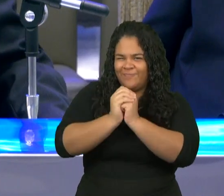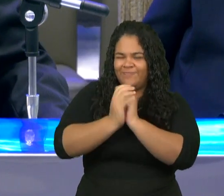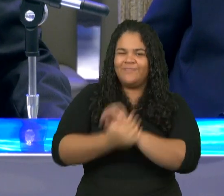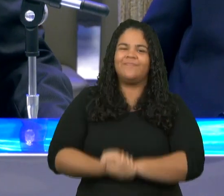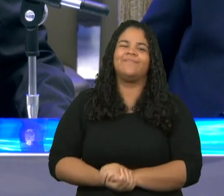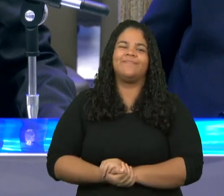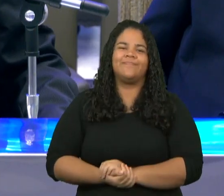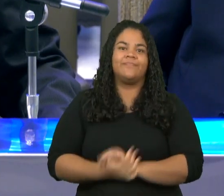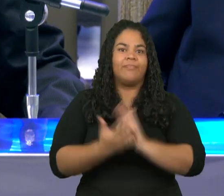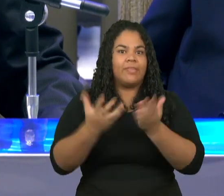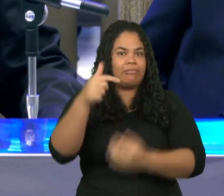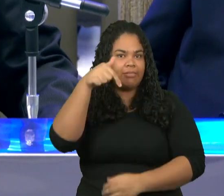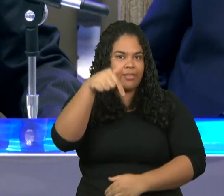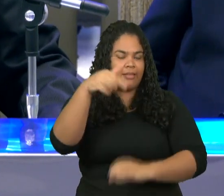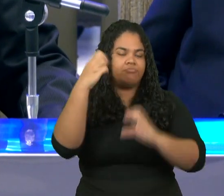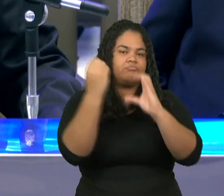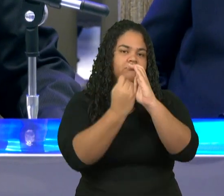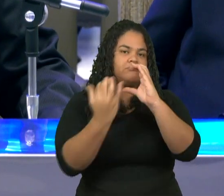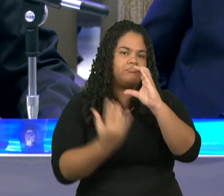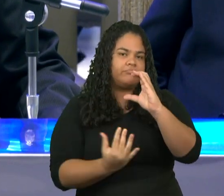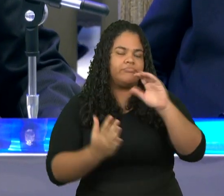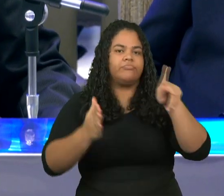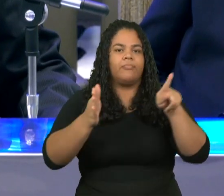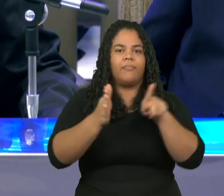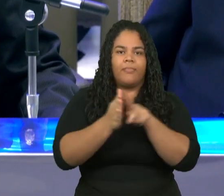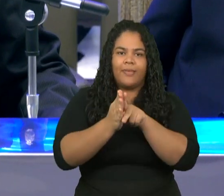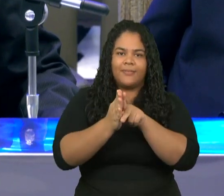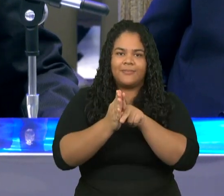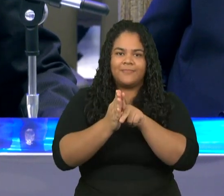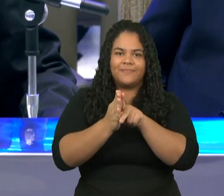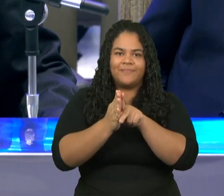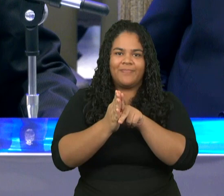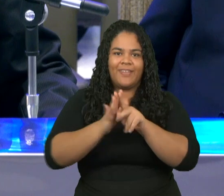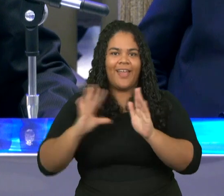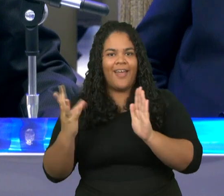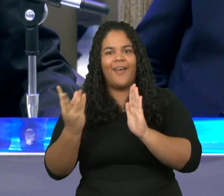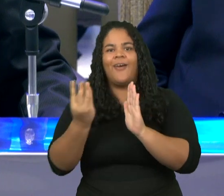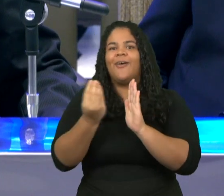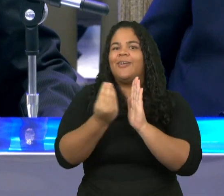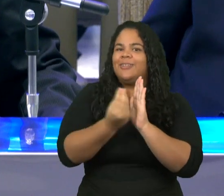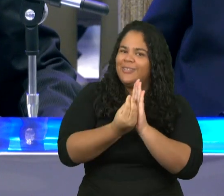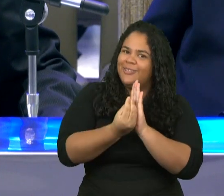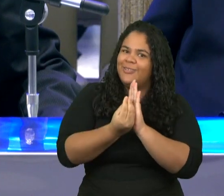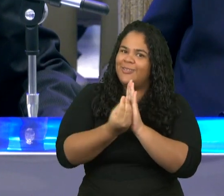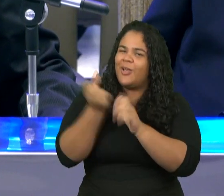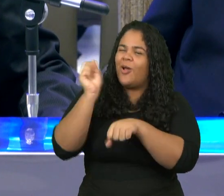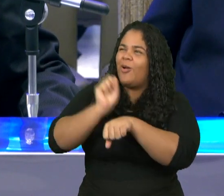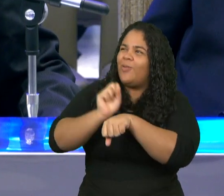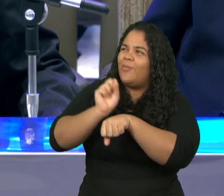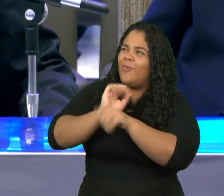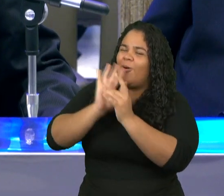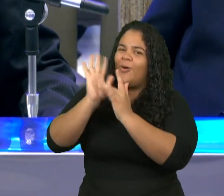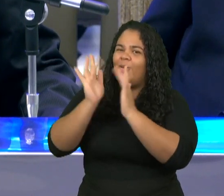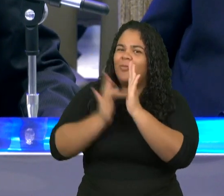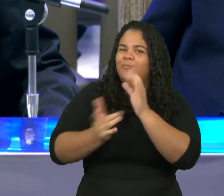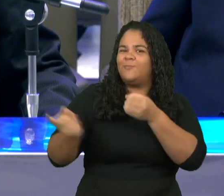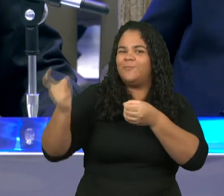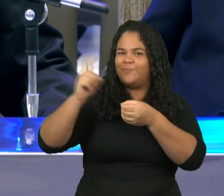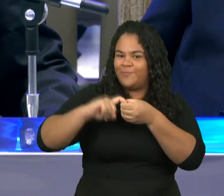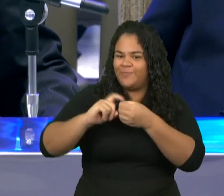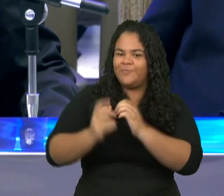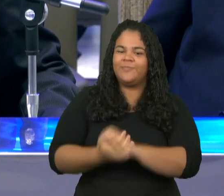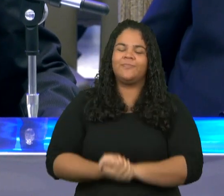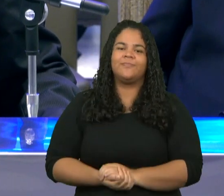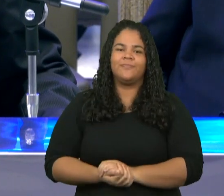Sete características da igreja do arrebatamento. Nós temos